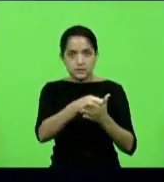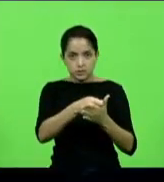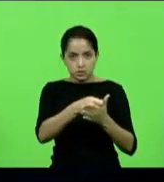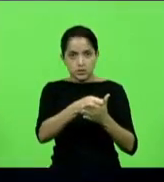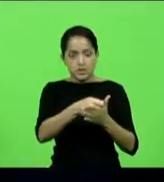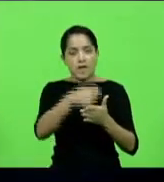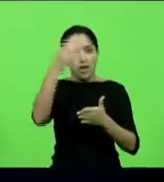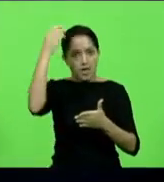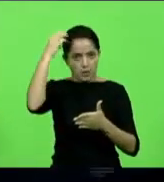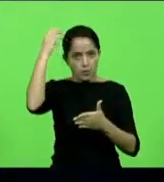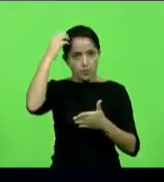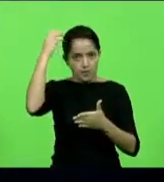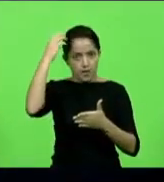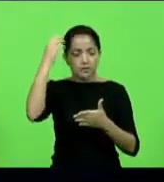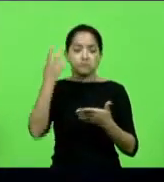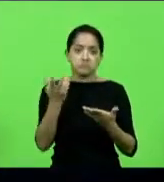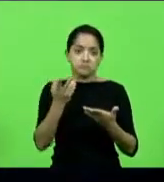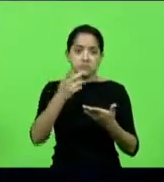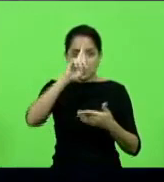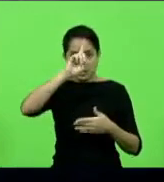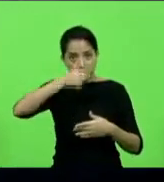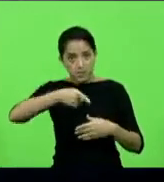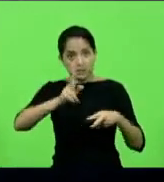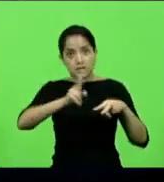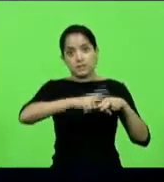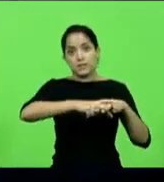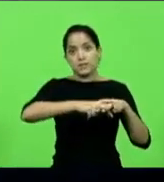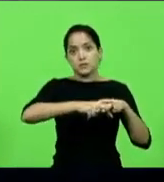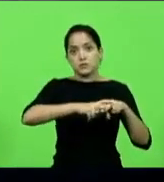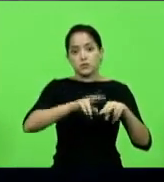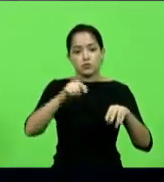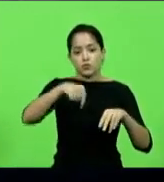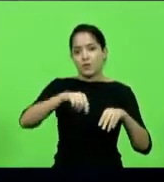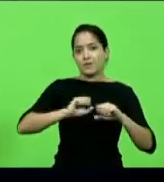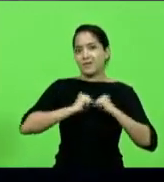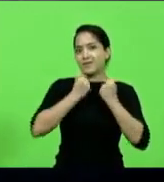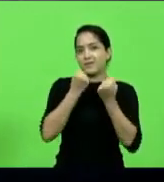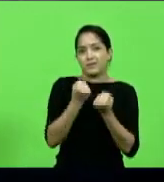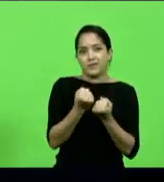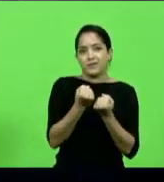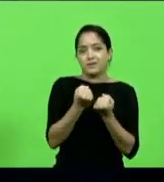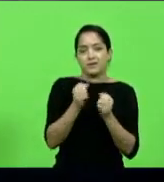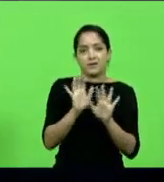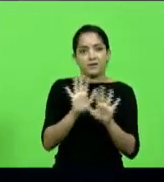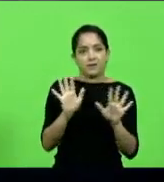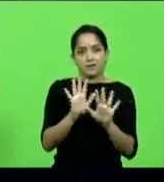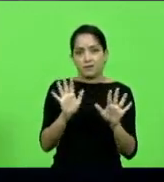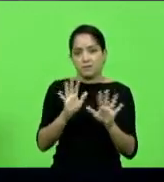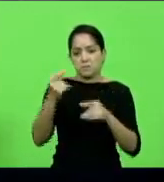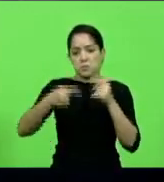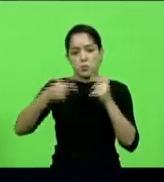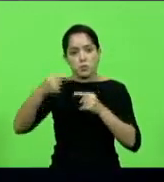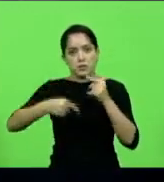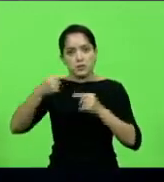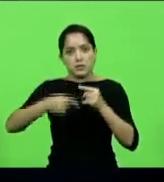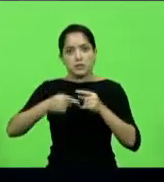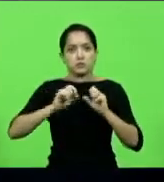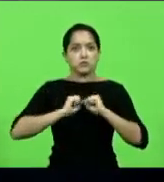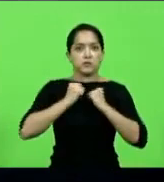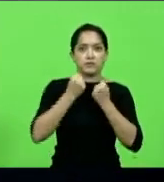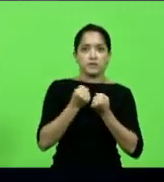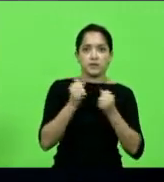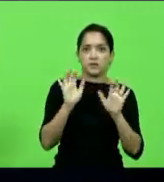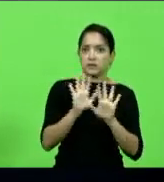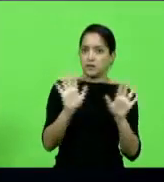culpado, tem que condenar e tem que ser preso, eu não estou aqui para defender ninguém, não estou aqui para fazer corporativismo político, defender político, não